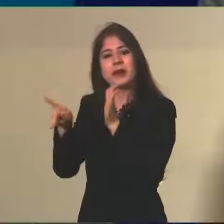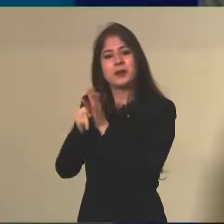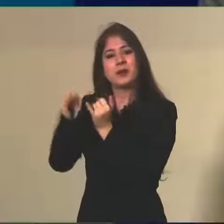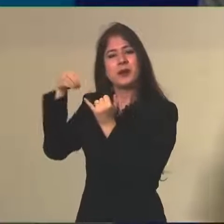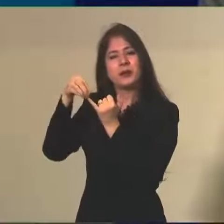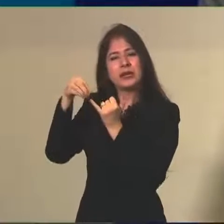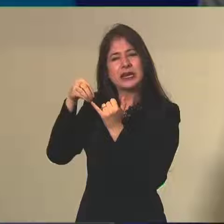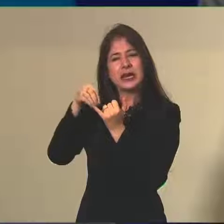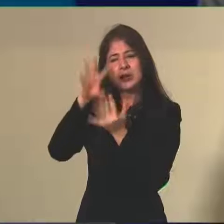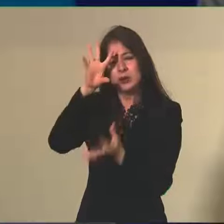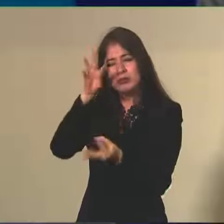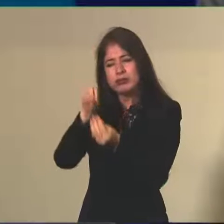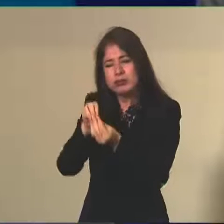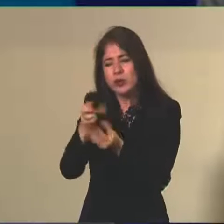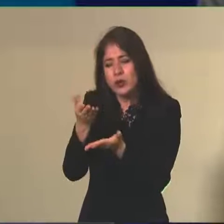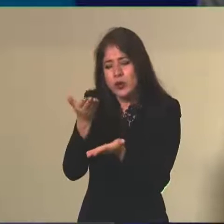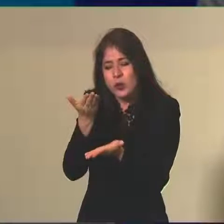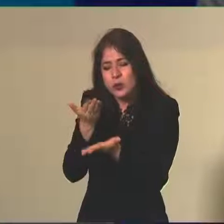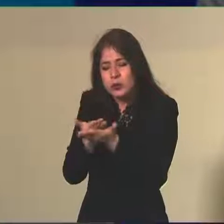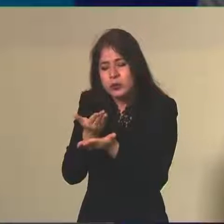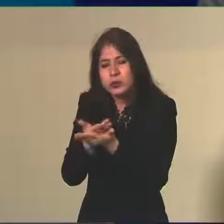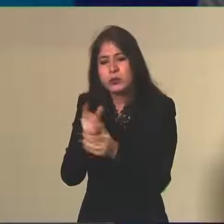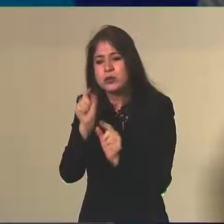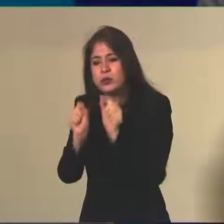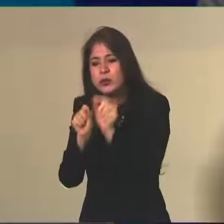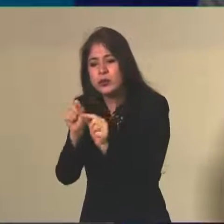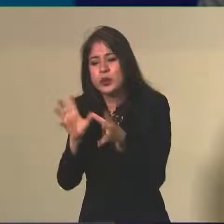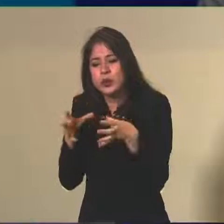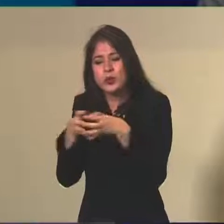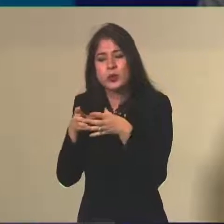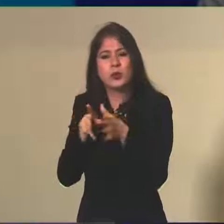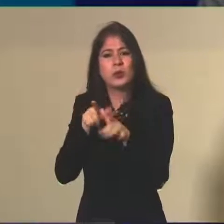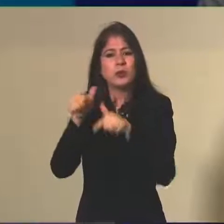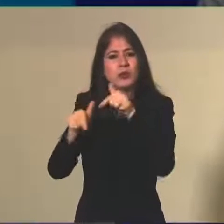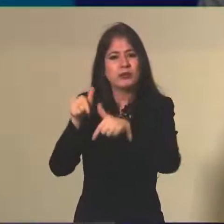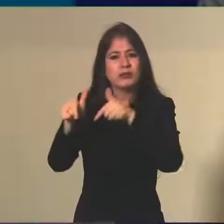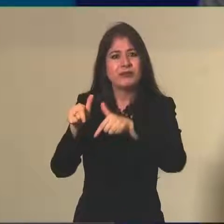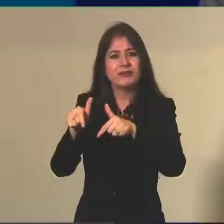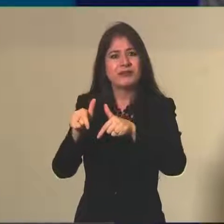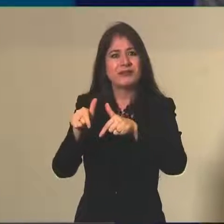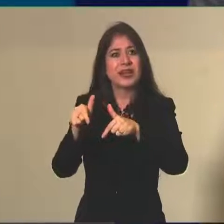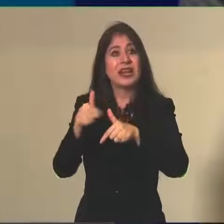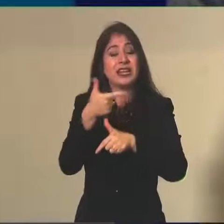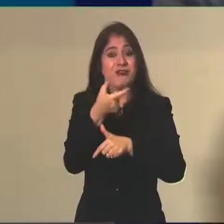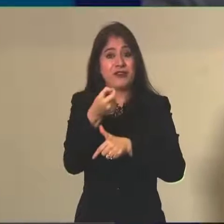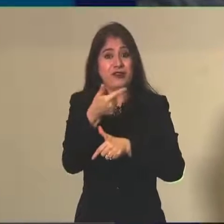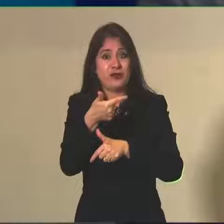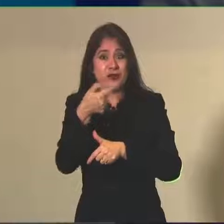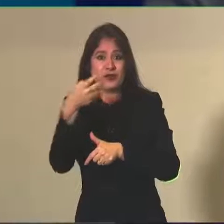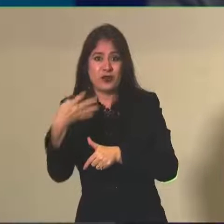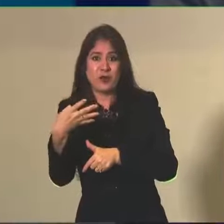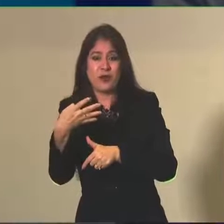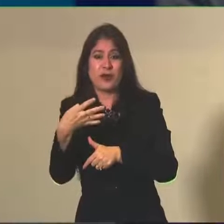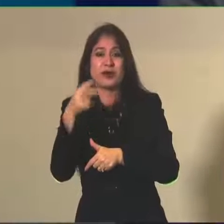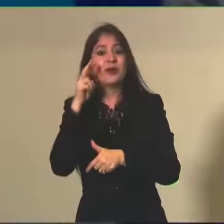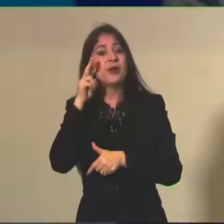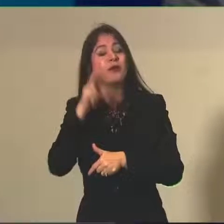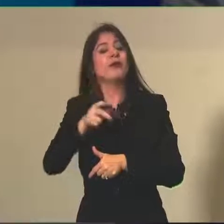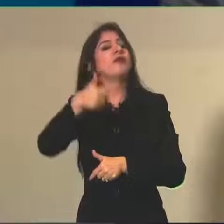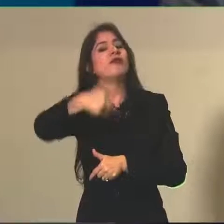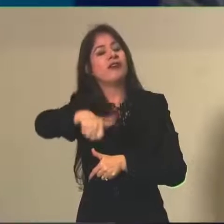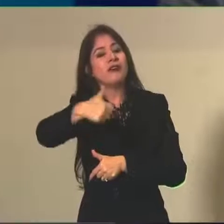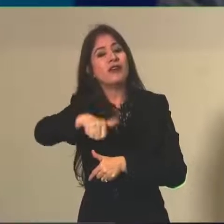resultado desse grupo de trabalho, para que o novo Enem em 2024 já contemple a nova lógica do novo ensino médio.